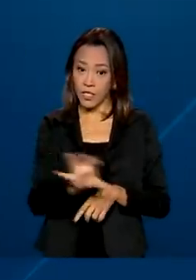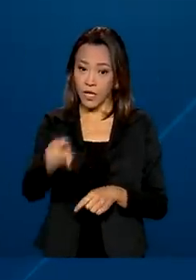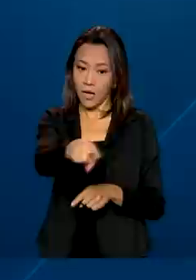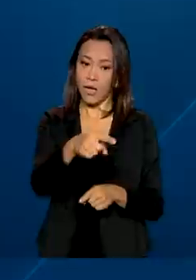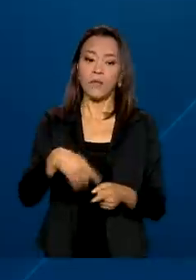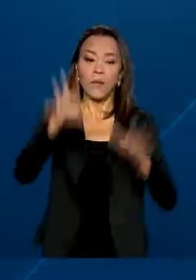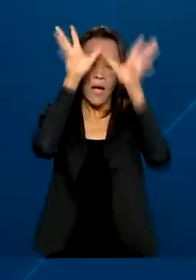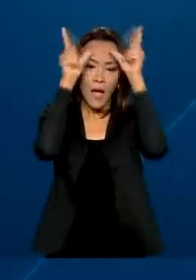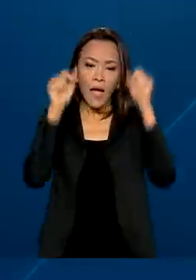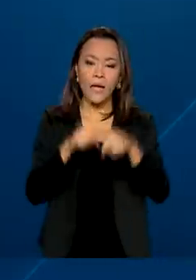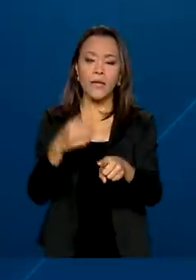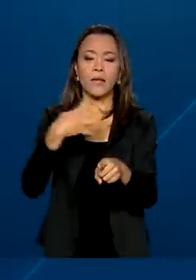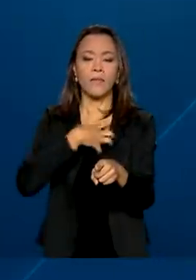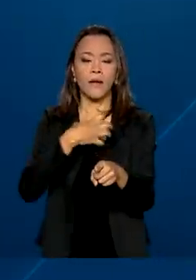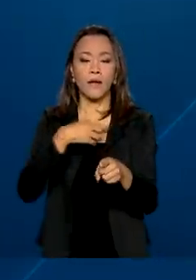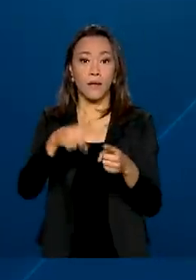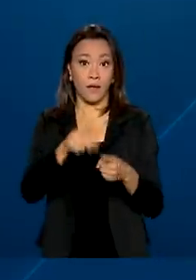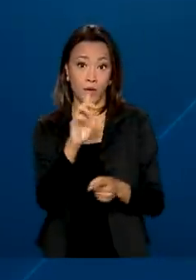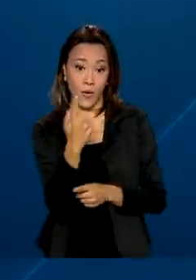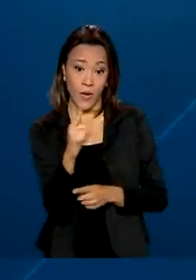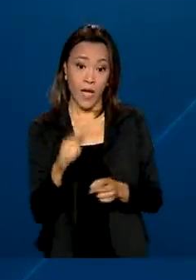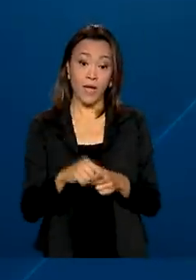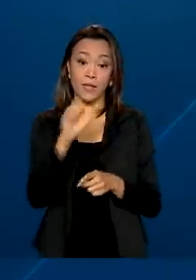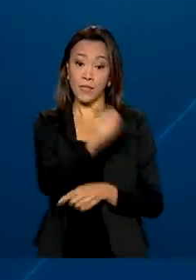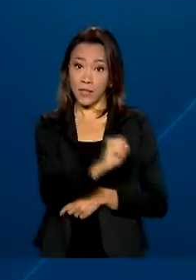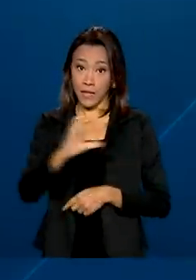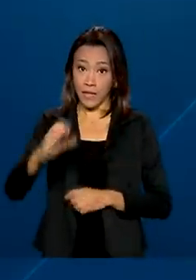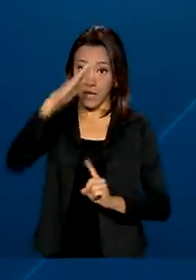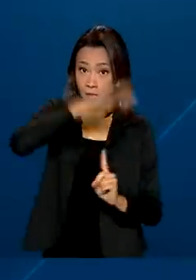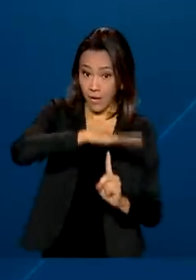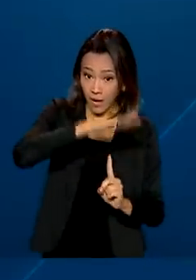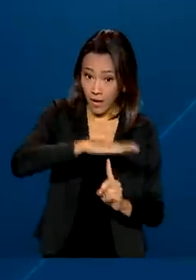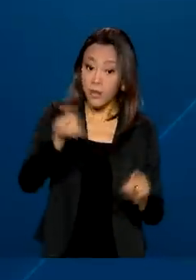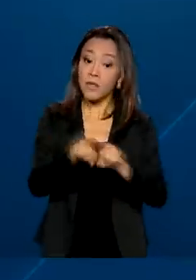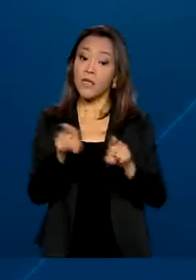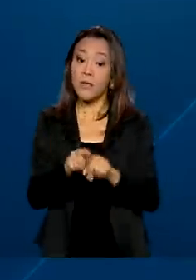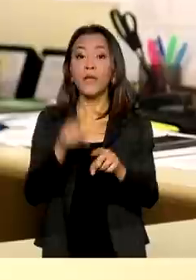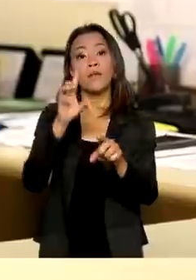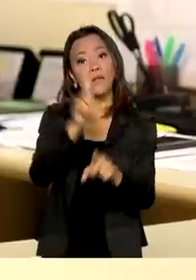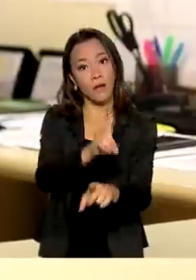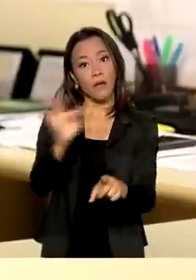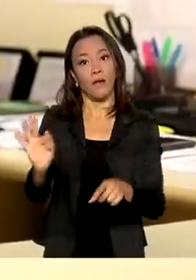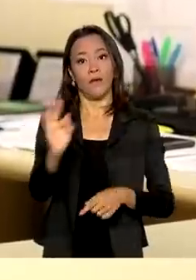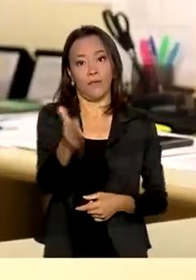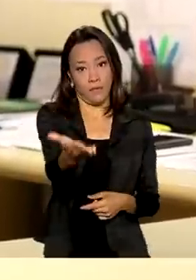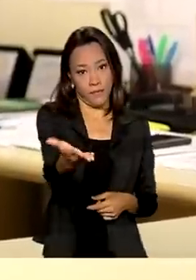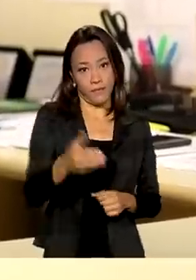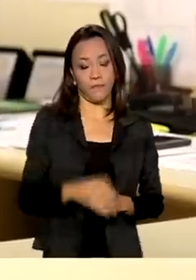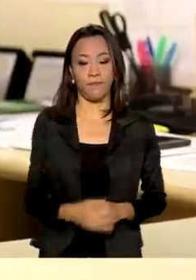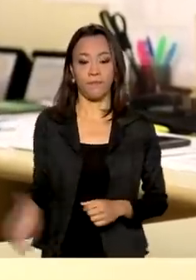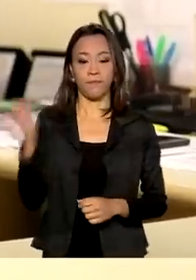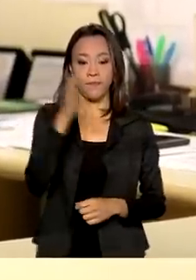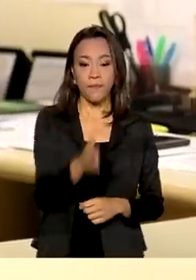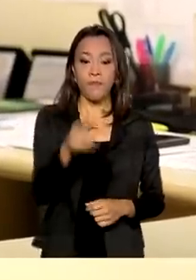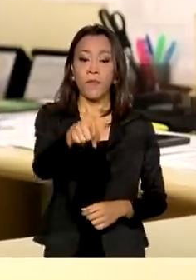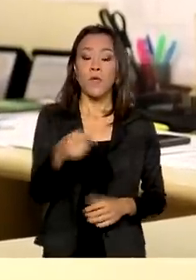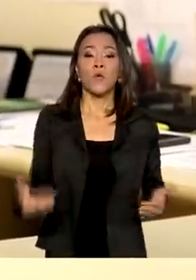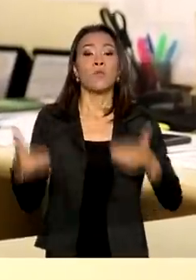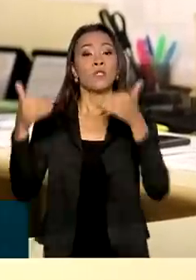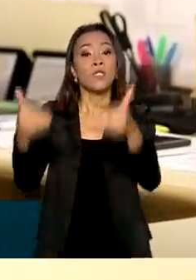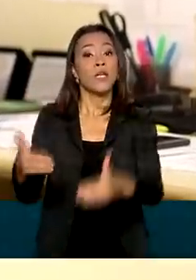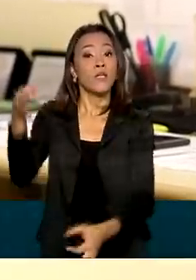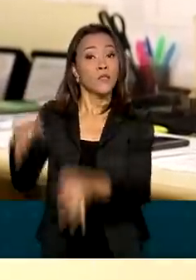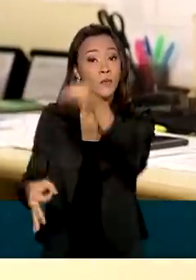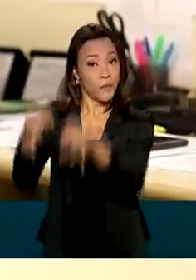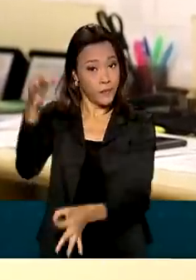Bahia, Goiás, Santa Catarina e Paraná, e no Distrito Federal. O Ministério da Justiça e Segurança Pública estará